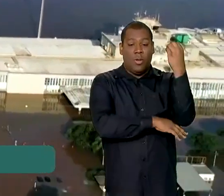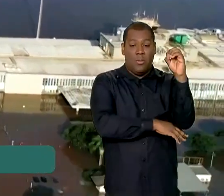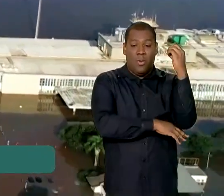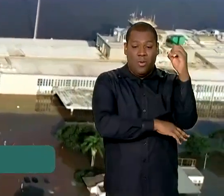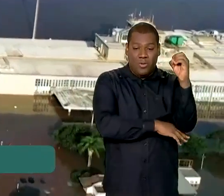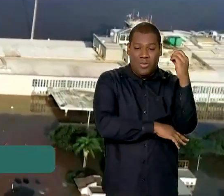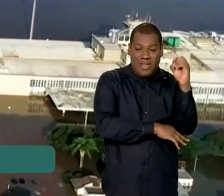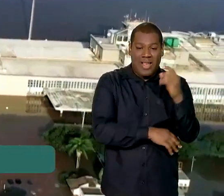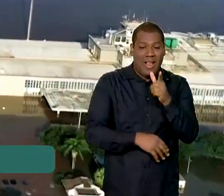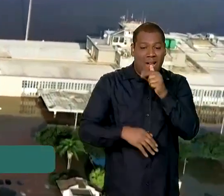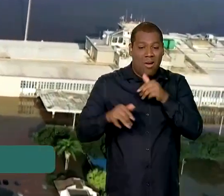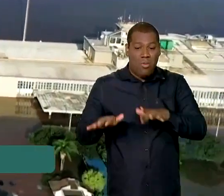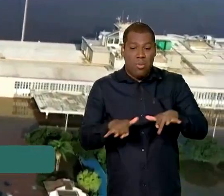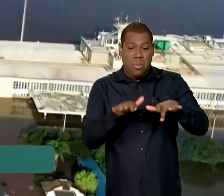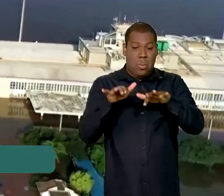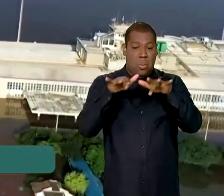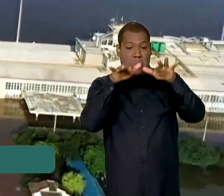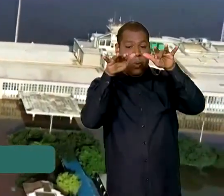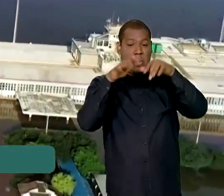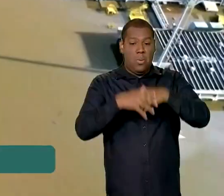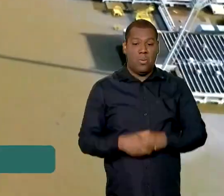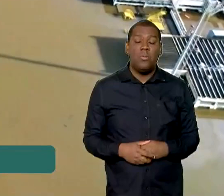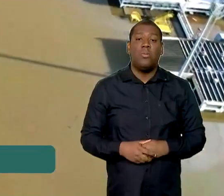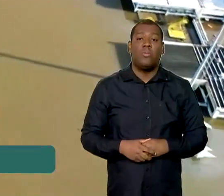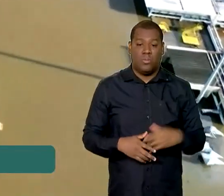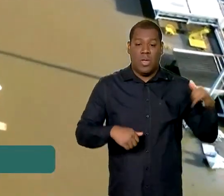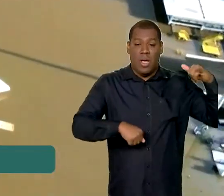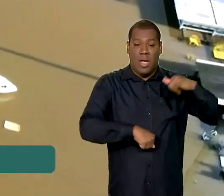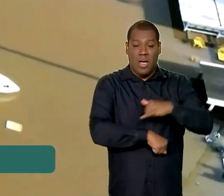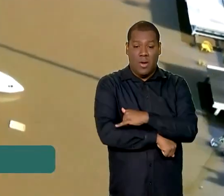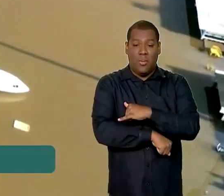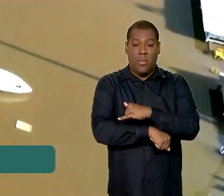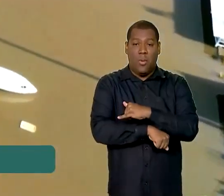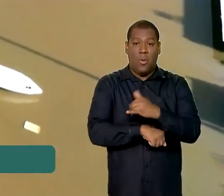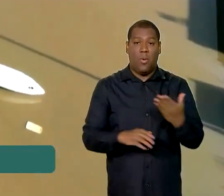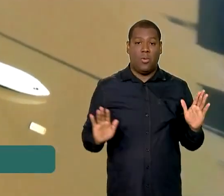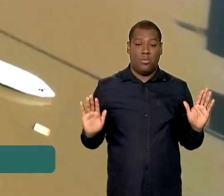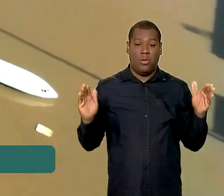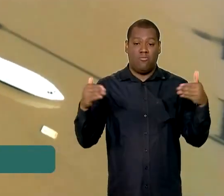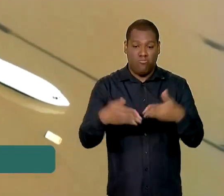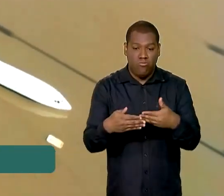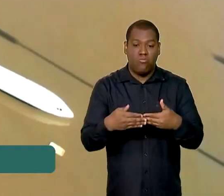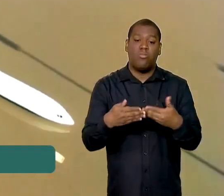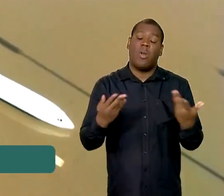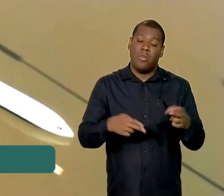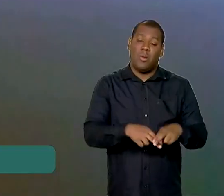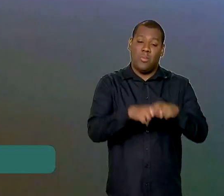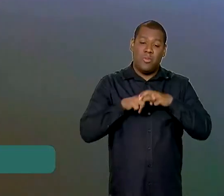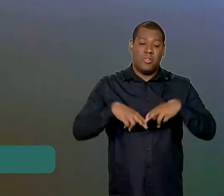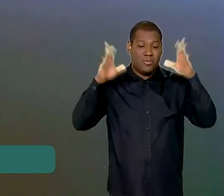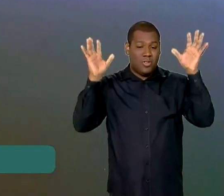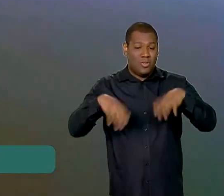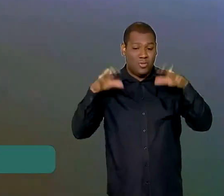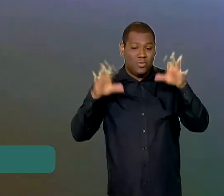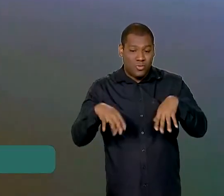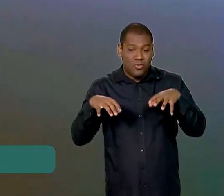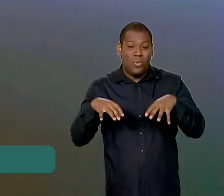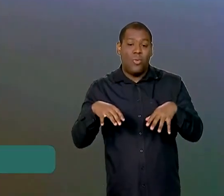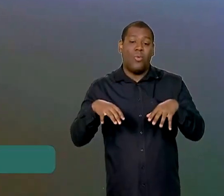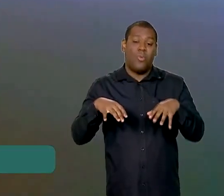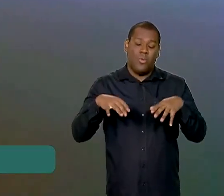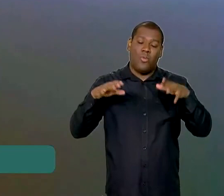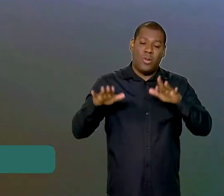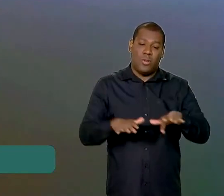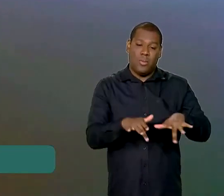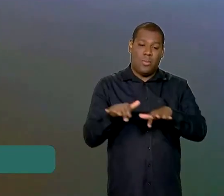impressionam. O aeroporto está fechado desde a última sexta-feira após a elevação das águas do Lago Guaíba, em